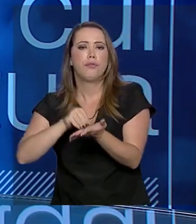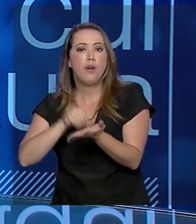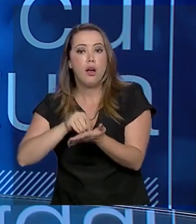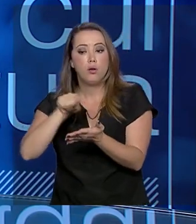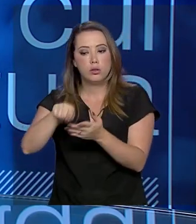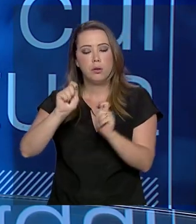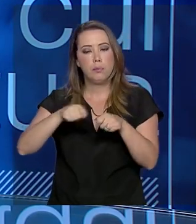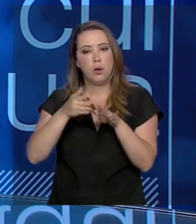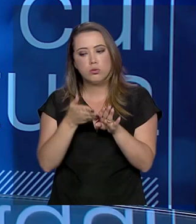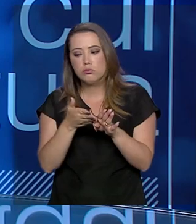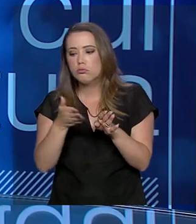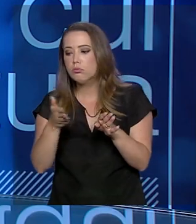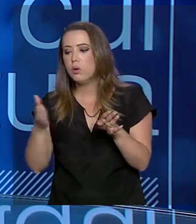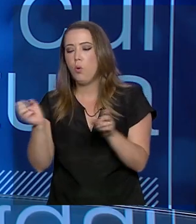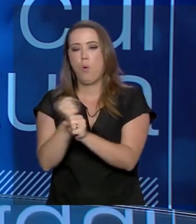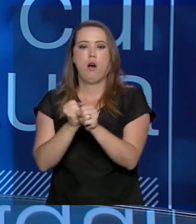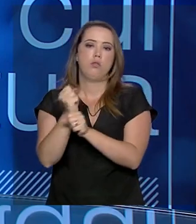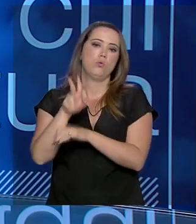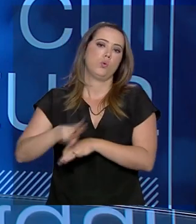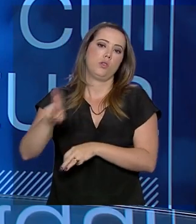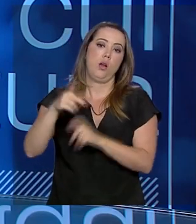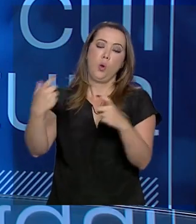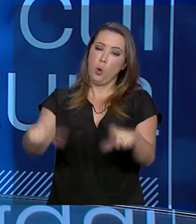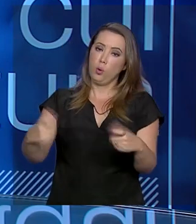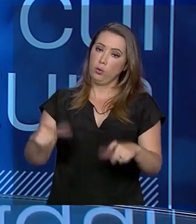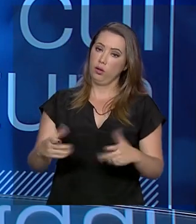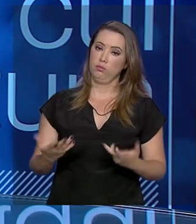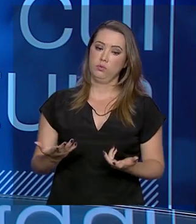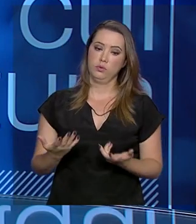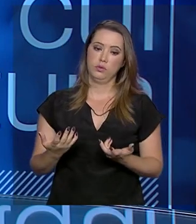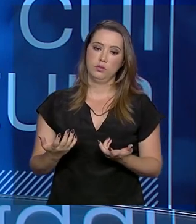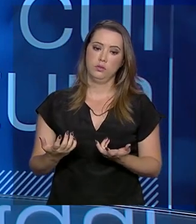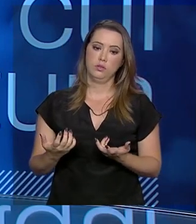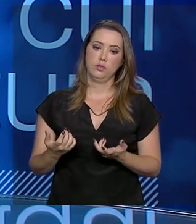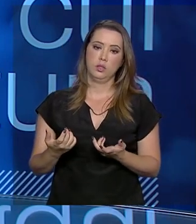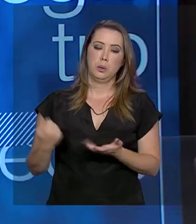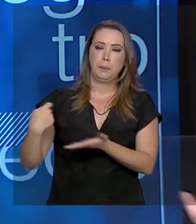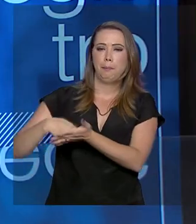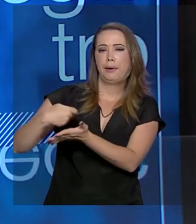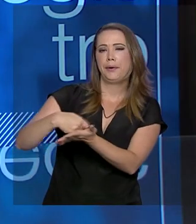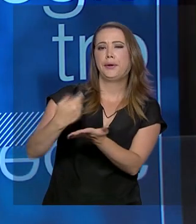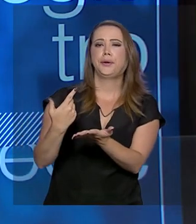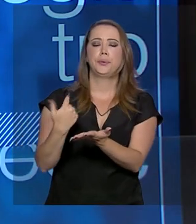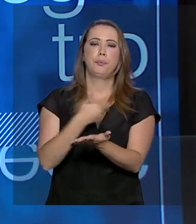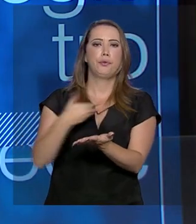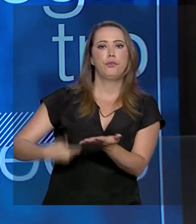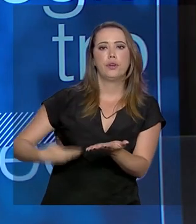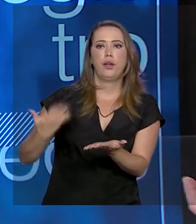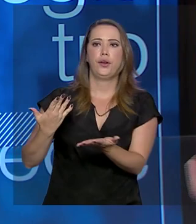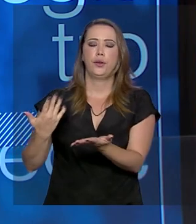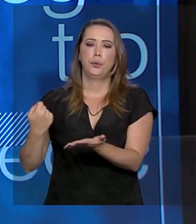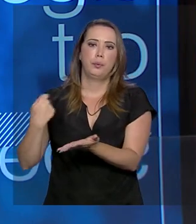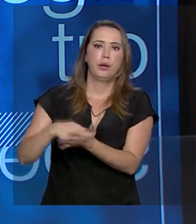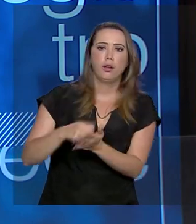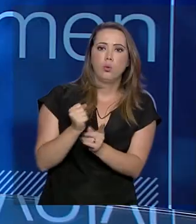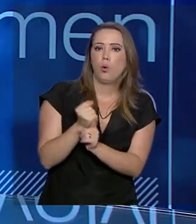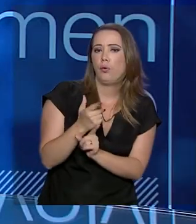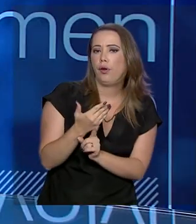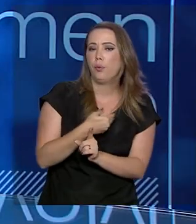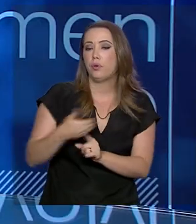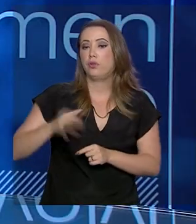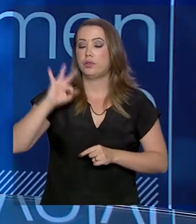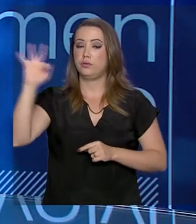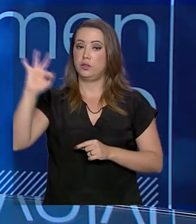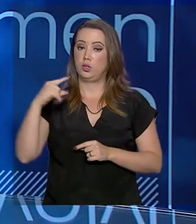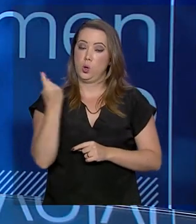explorar durante alguns anos e pagando ali uma taxa, pagando ali um aluguel para o governo federal.